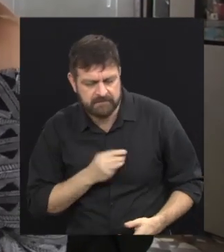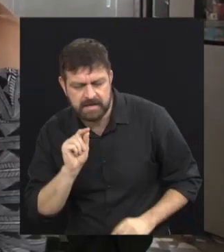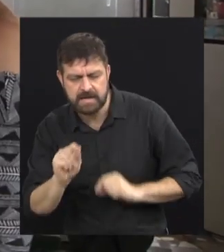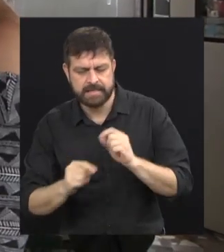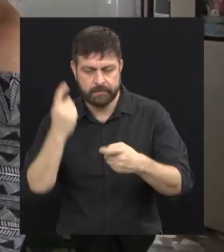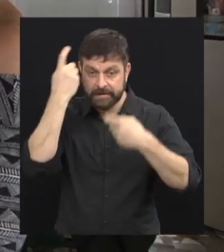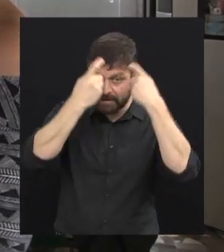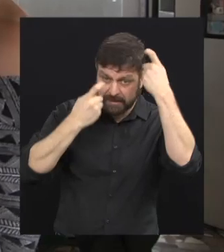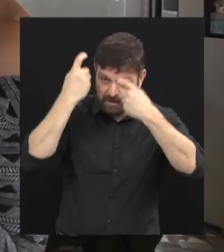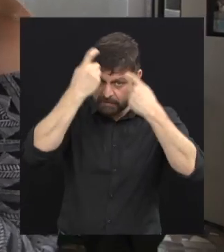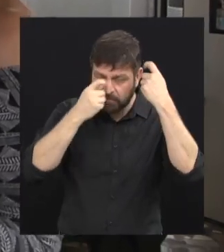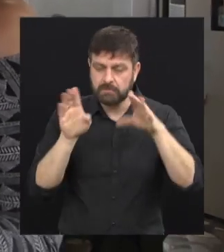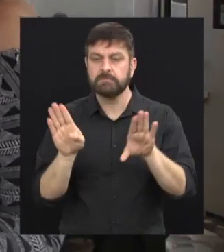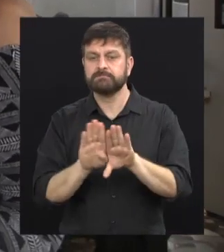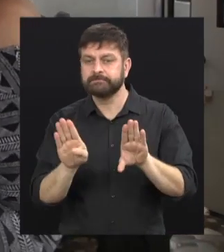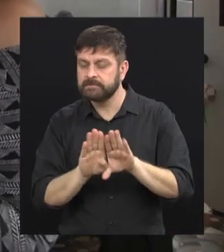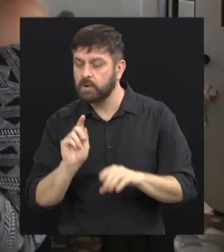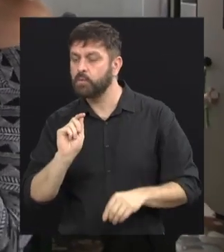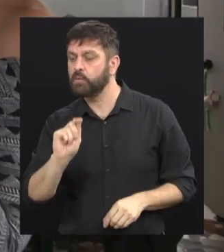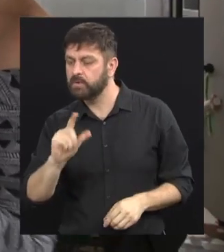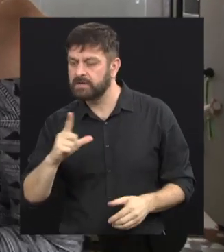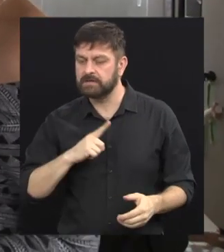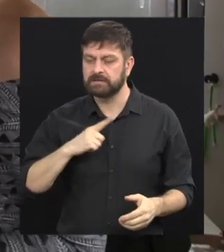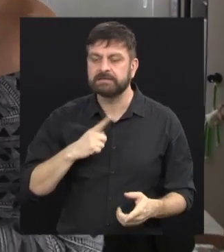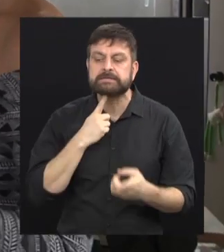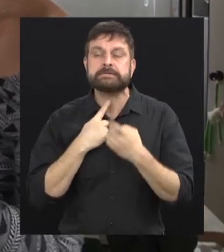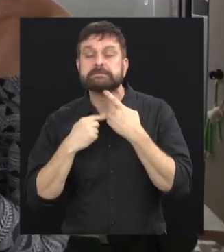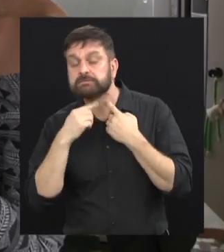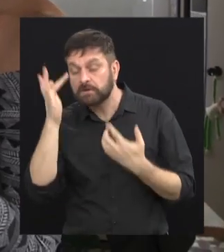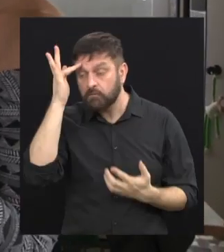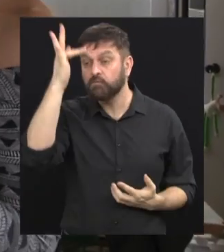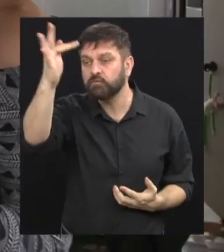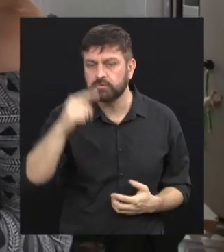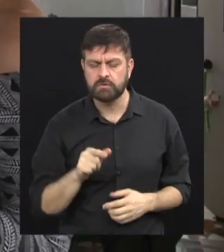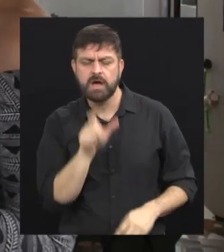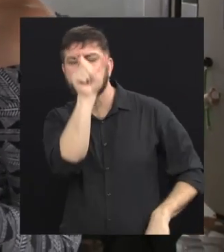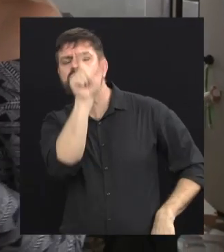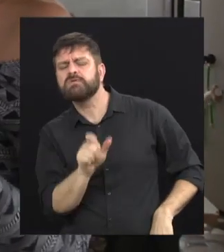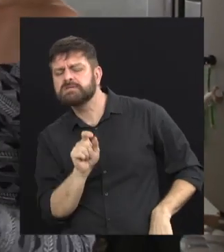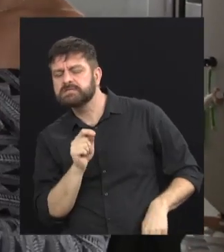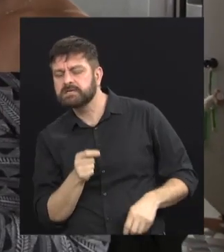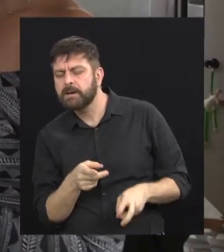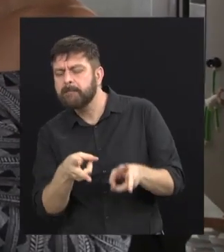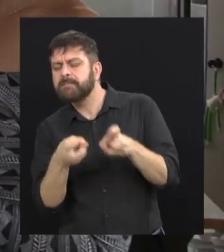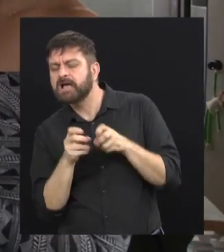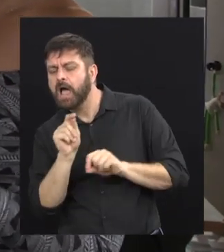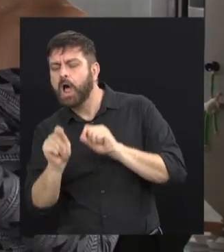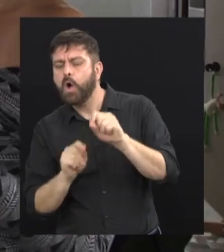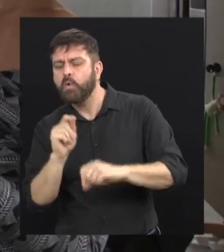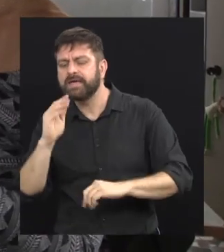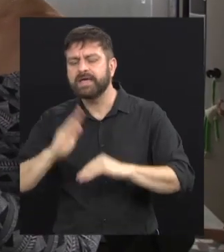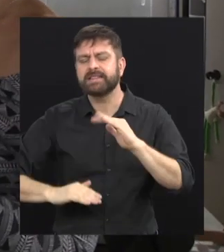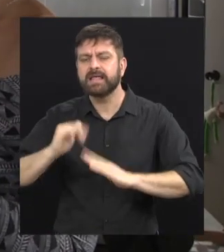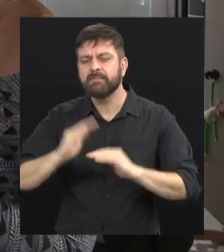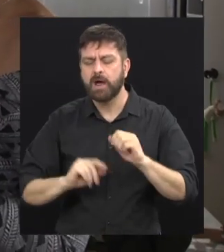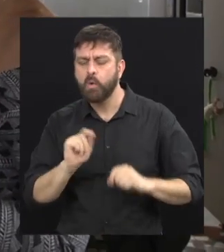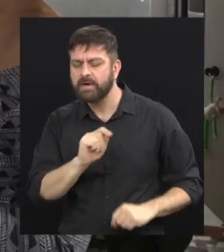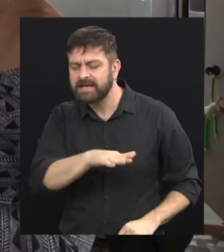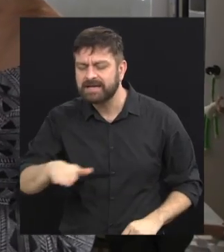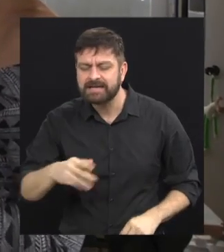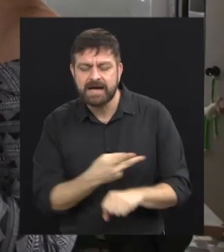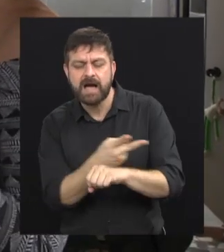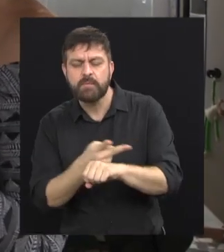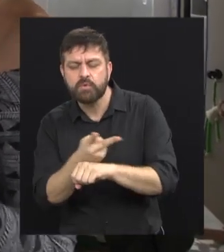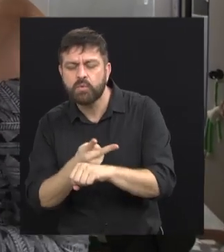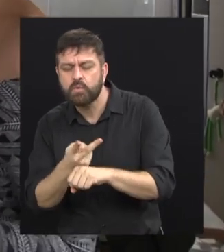preocupa, ou aquilo que eles mais almejam. O que você acompanha quando realiza esse tipo de atividade? O que as crianças hoje mais